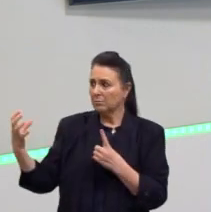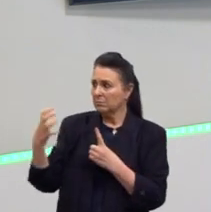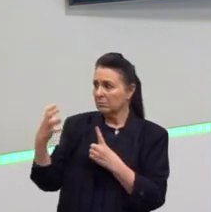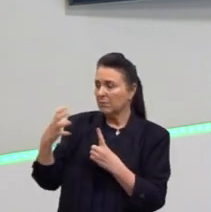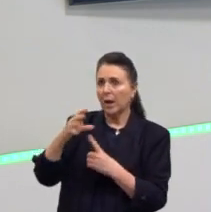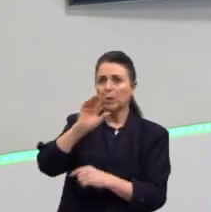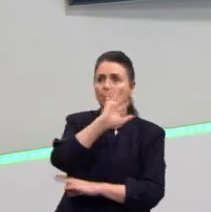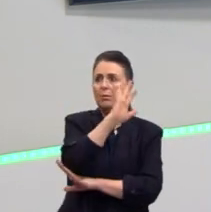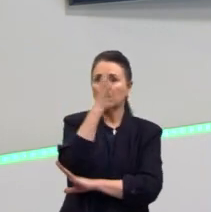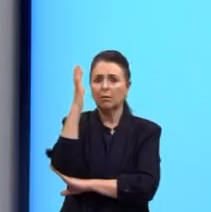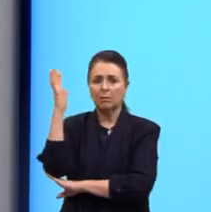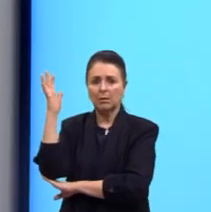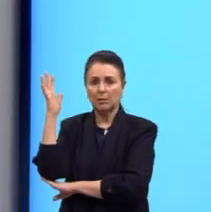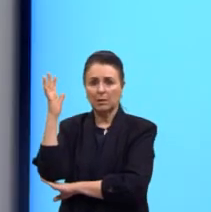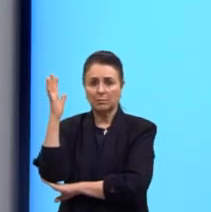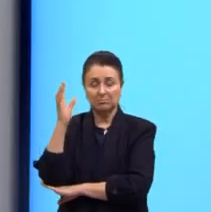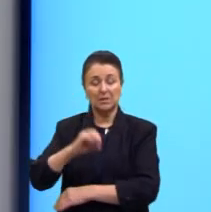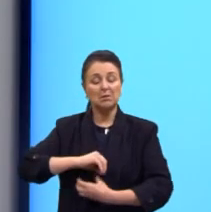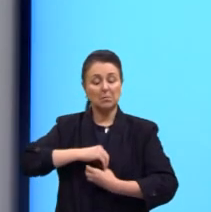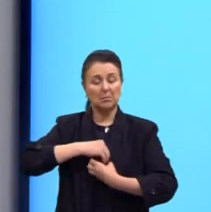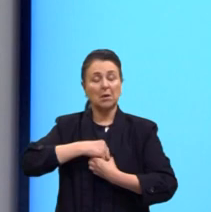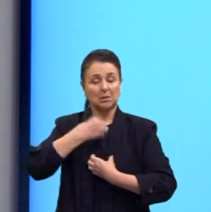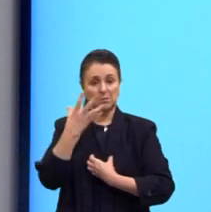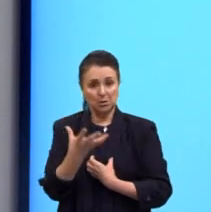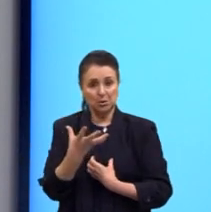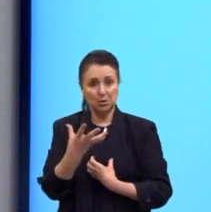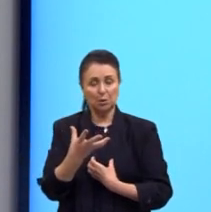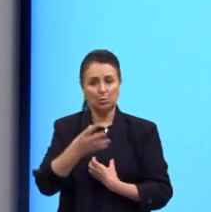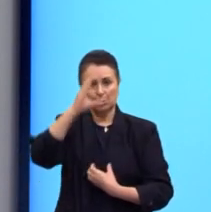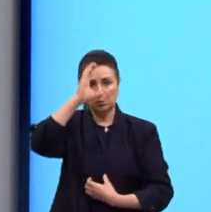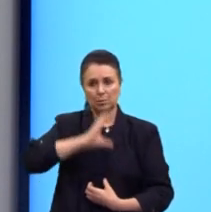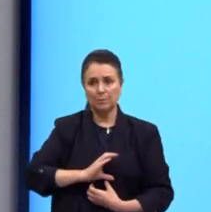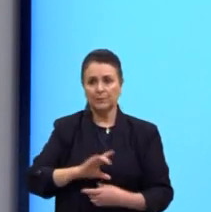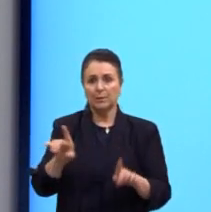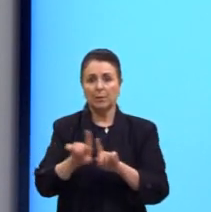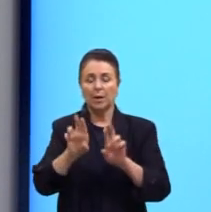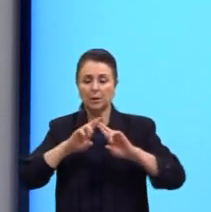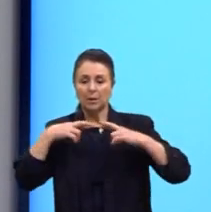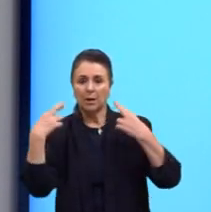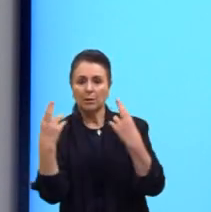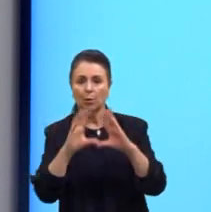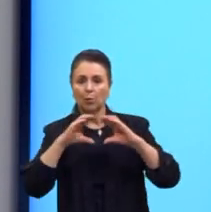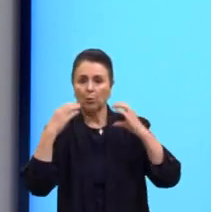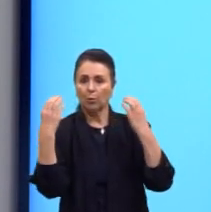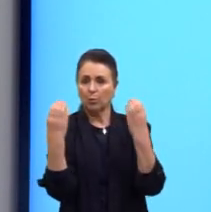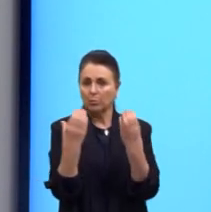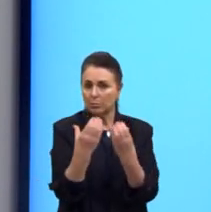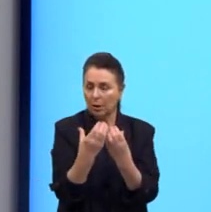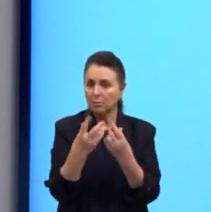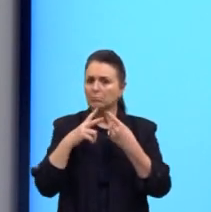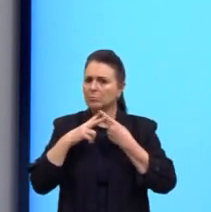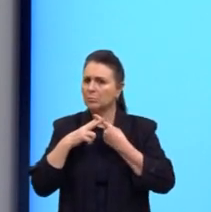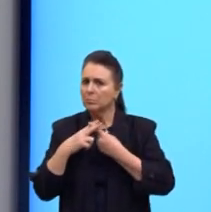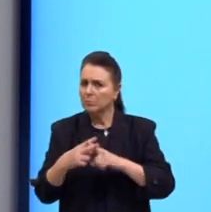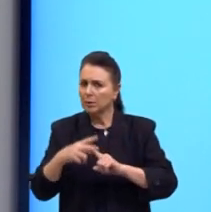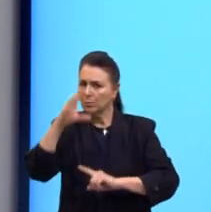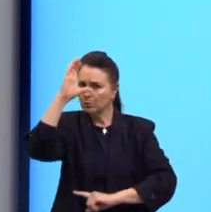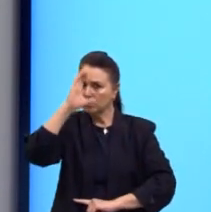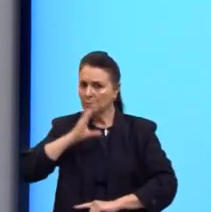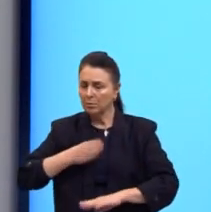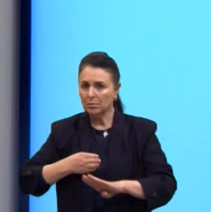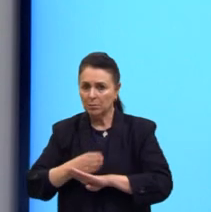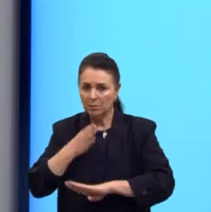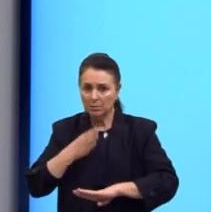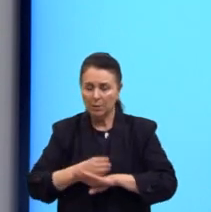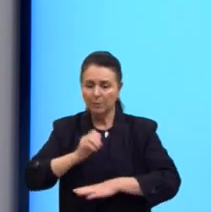Essa é uma atitude cidadã, cuidar do meio ambiente. Reuniões comunitárias, instrumento do cidadão, participar